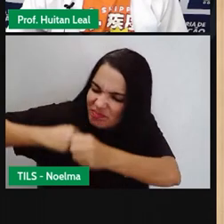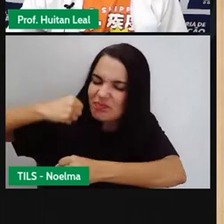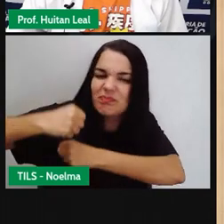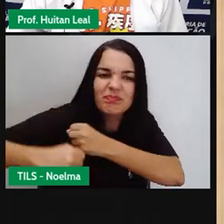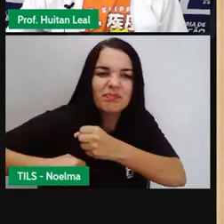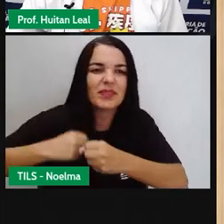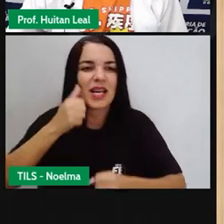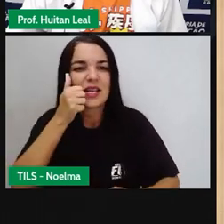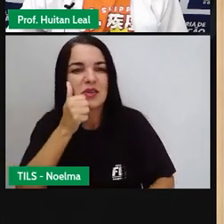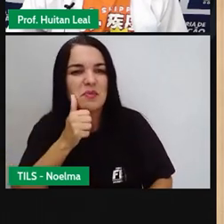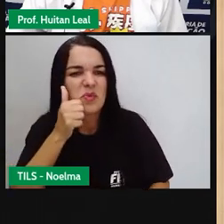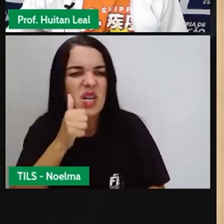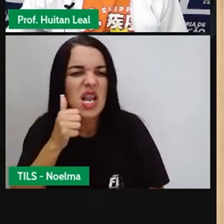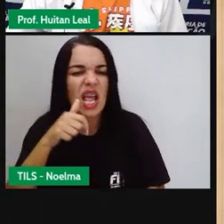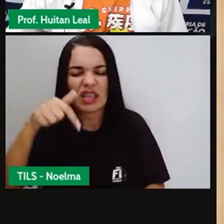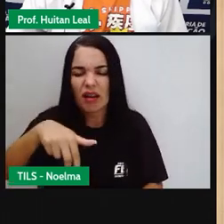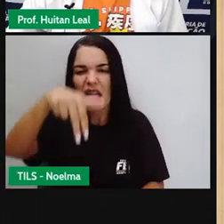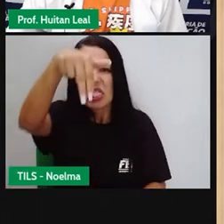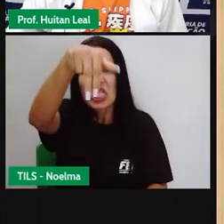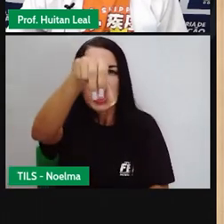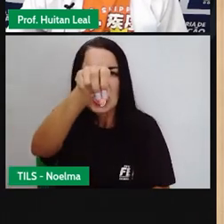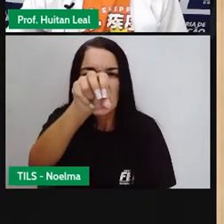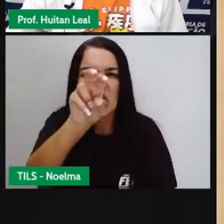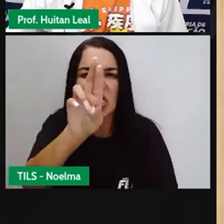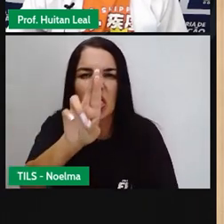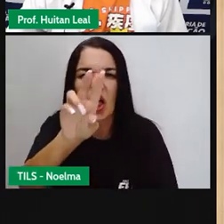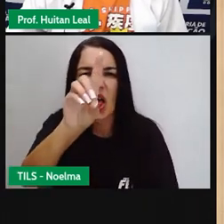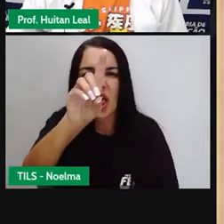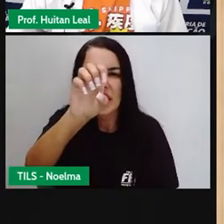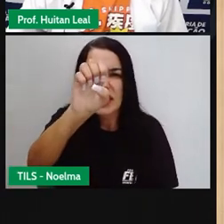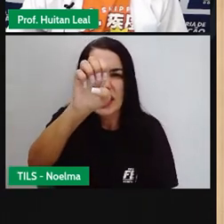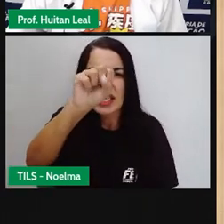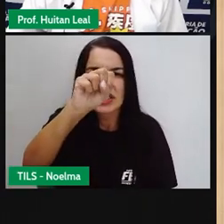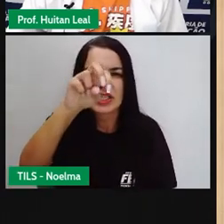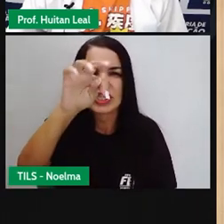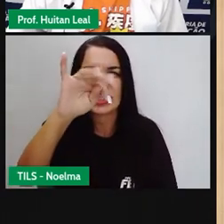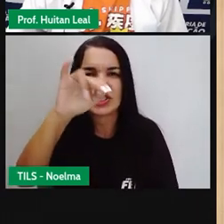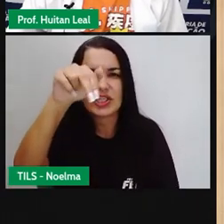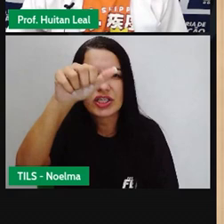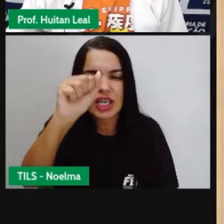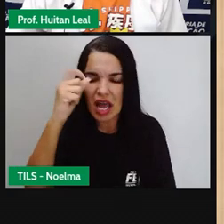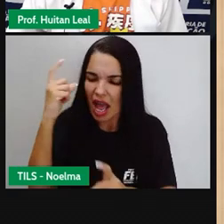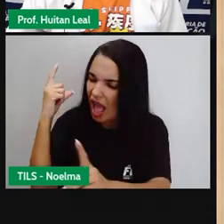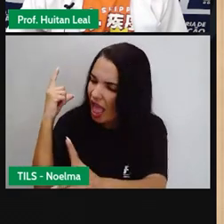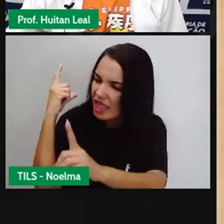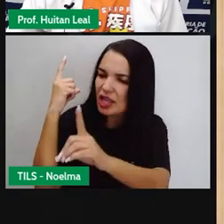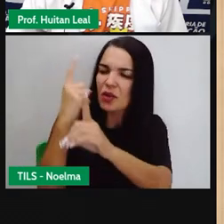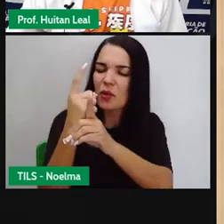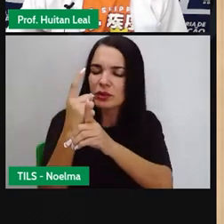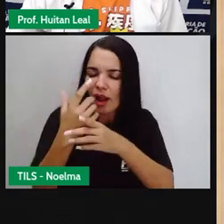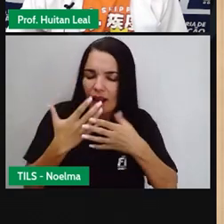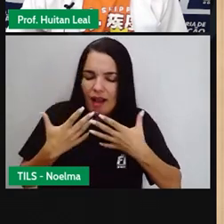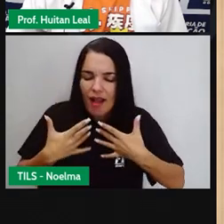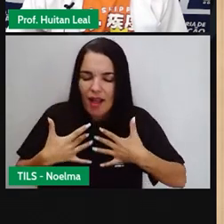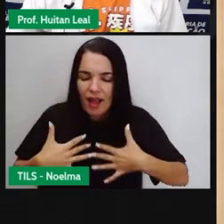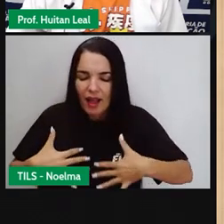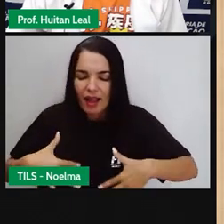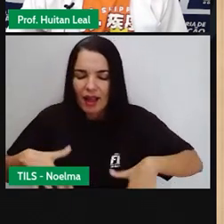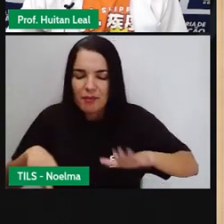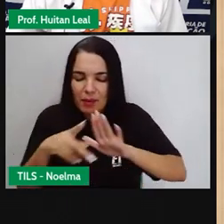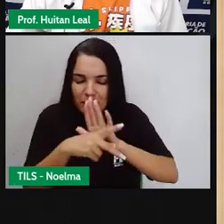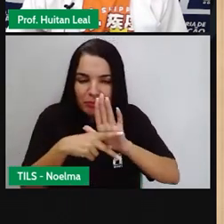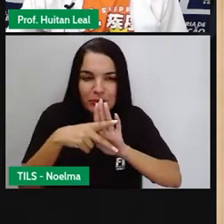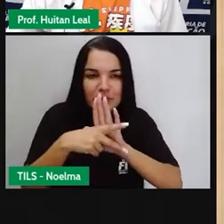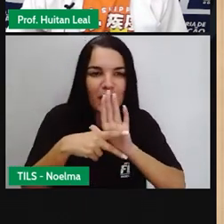mulher nordestina, indígena, sonhadora e viveira, se encontram com a sutileza poética, característica,